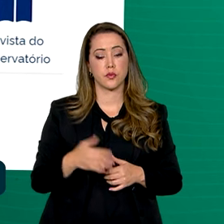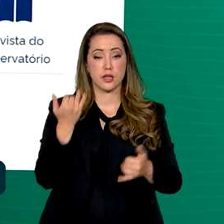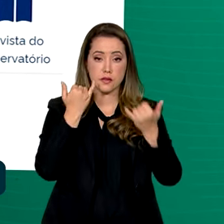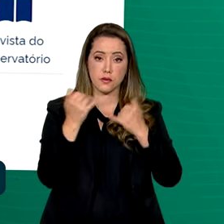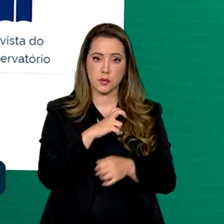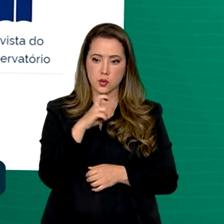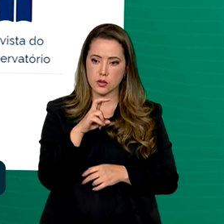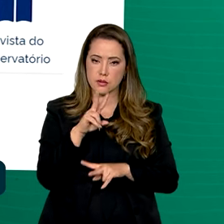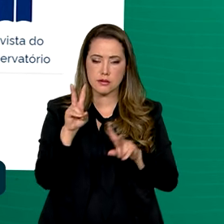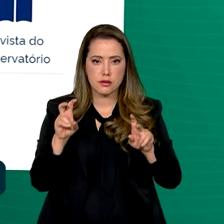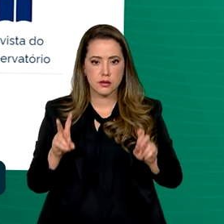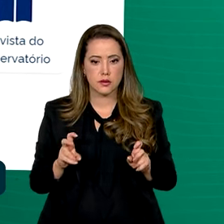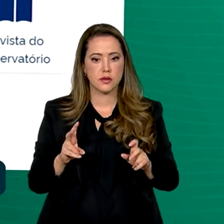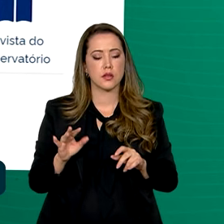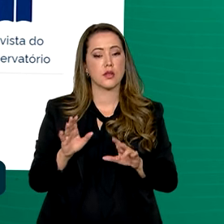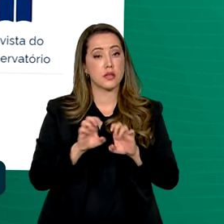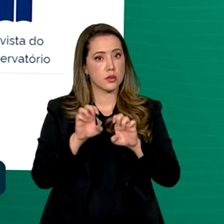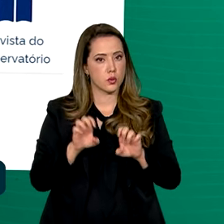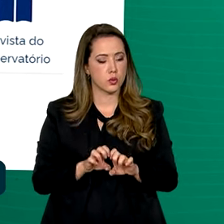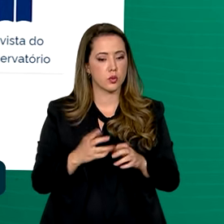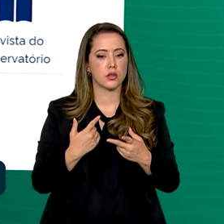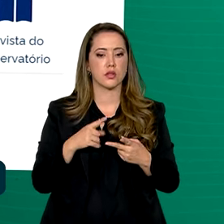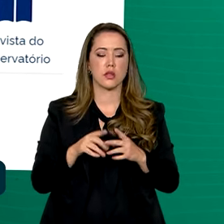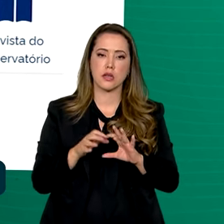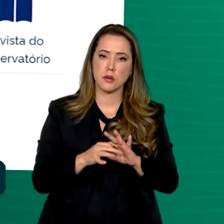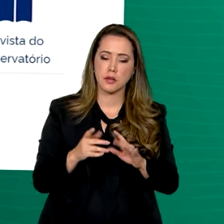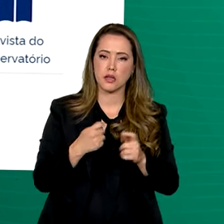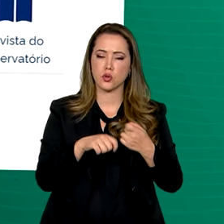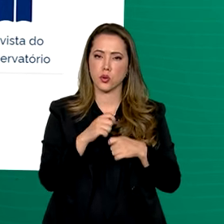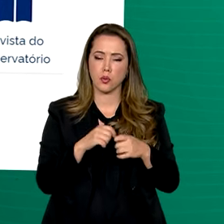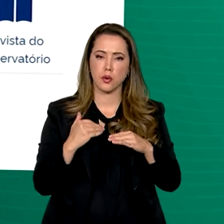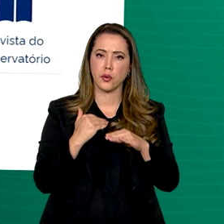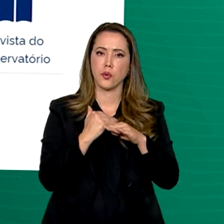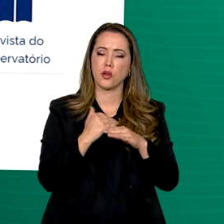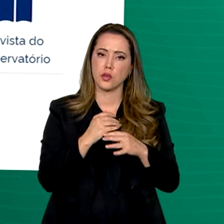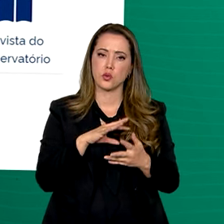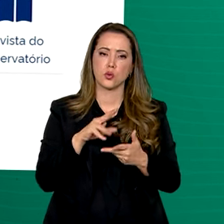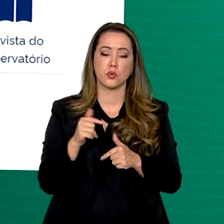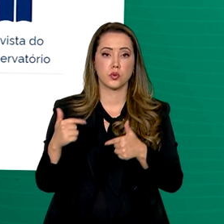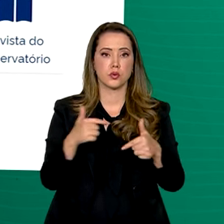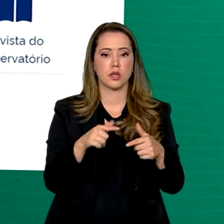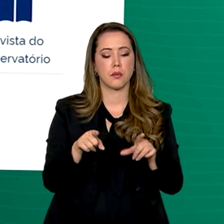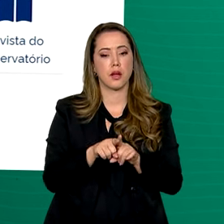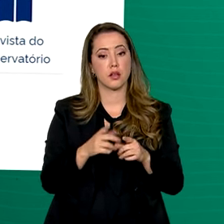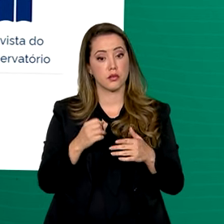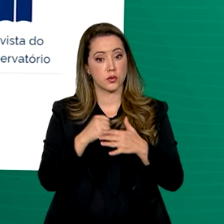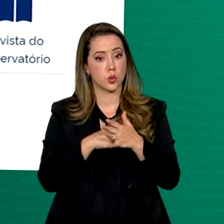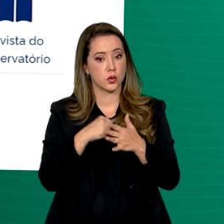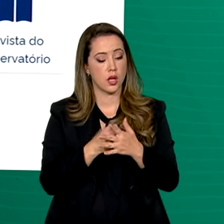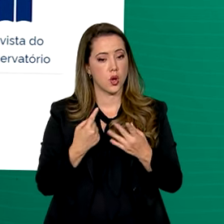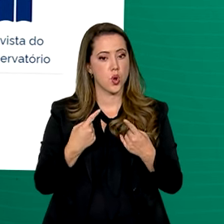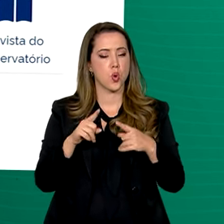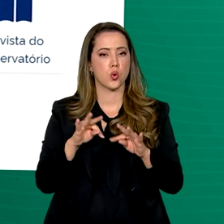eixos temáticos. Estrutura demográfica, autonomia econômica e igualdade no mundo do trabalho, enfrentamento de